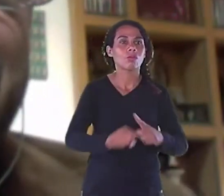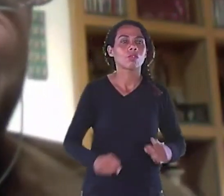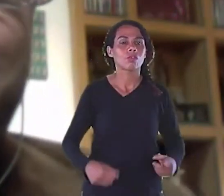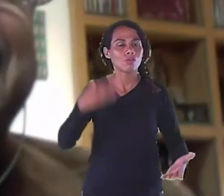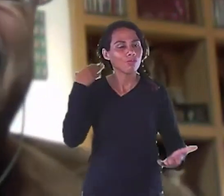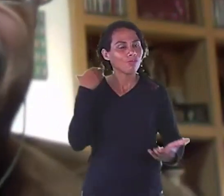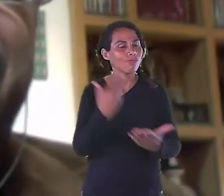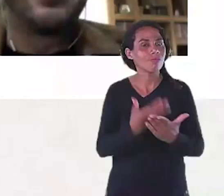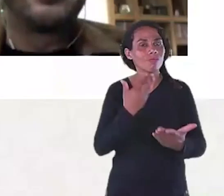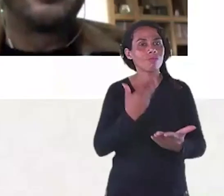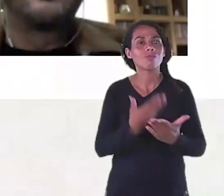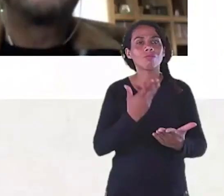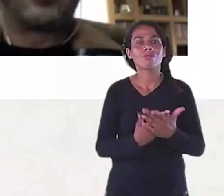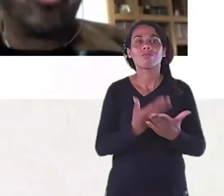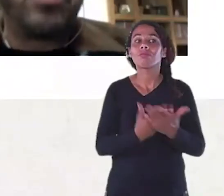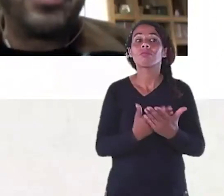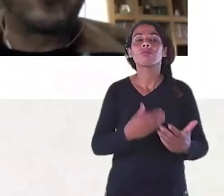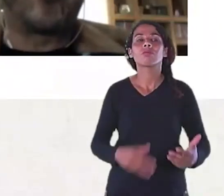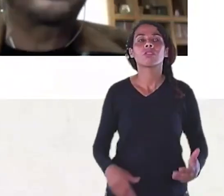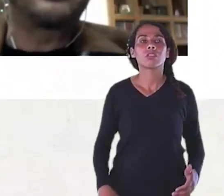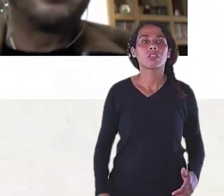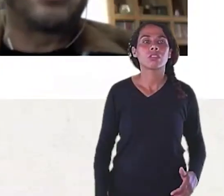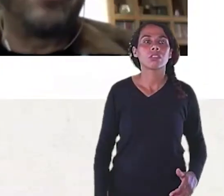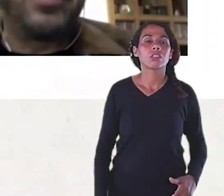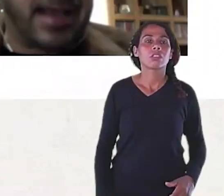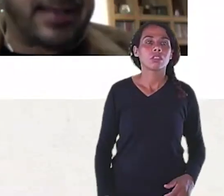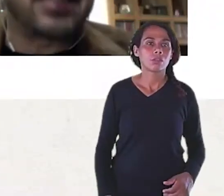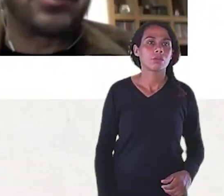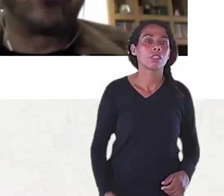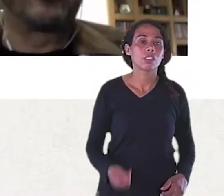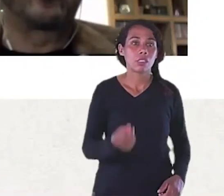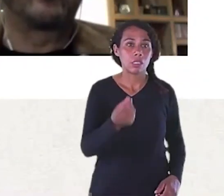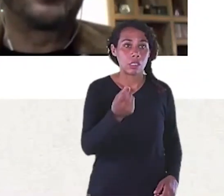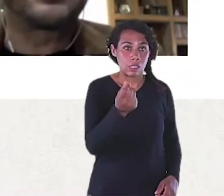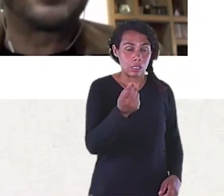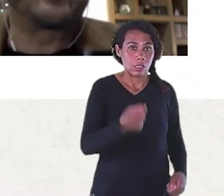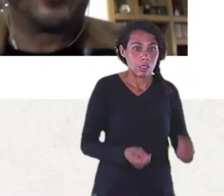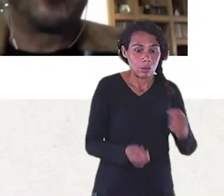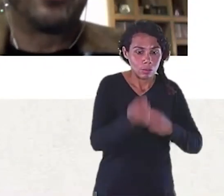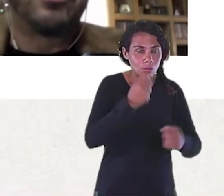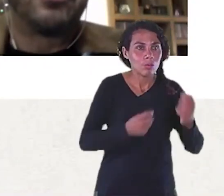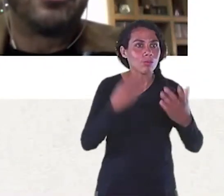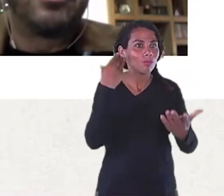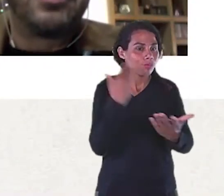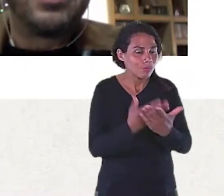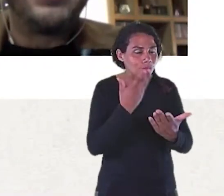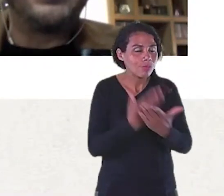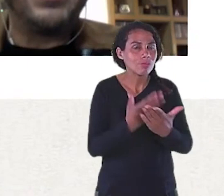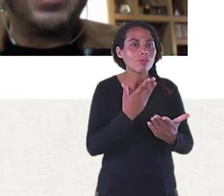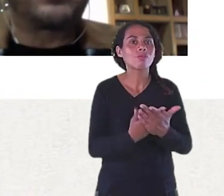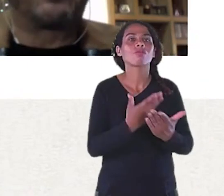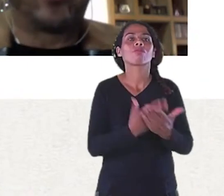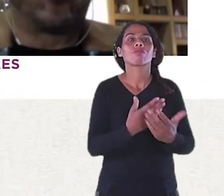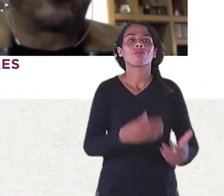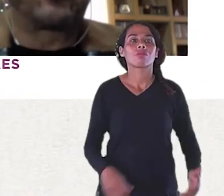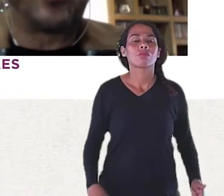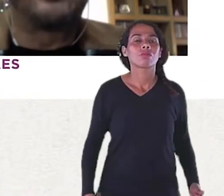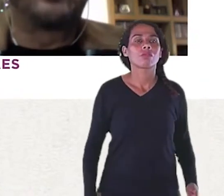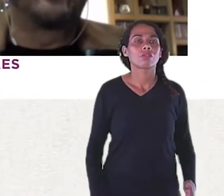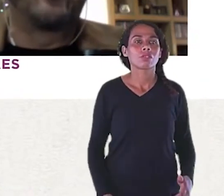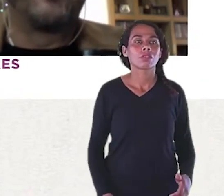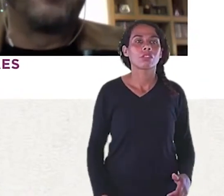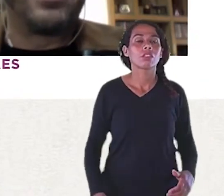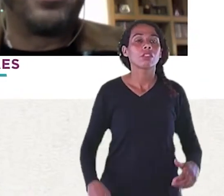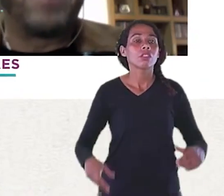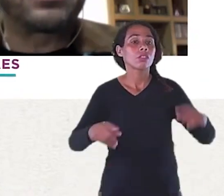Economia Como é que seria Economia E como que seria também A questão do produto Deixar de ser regional E esse produto